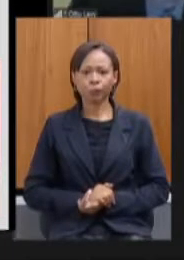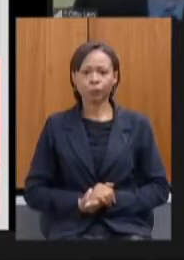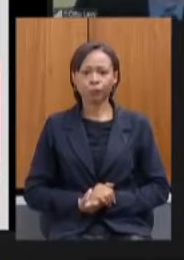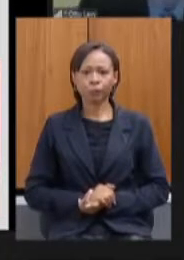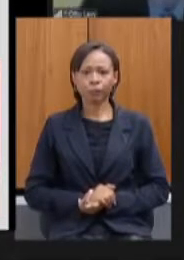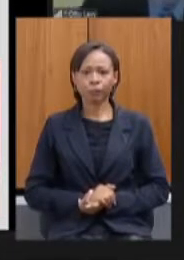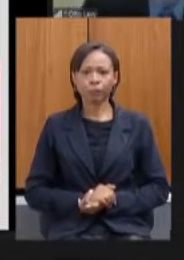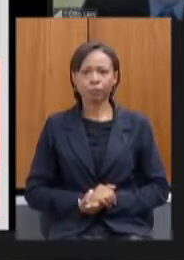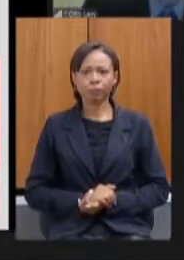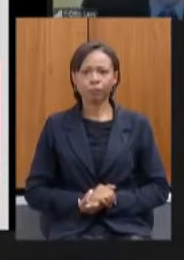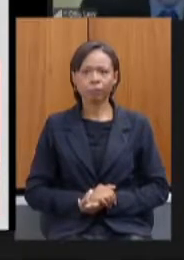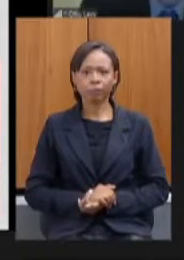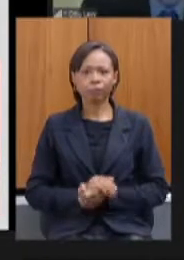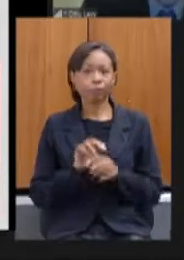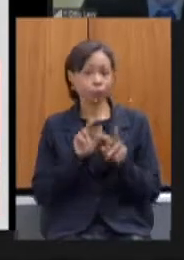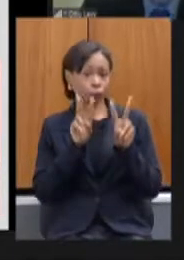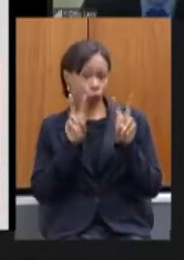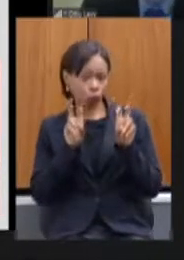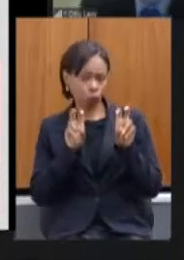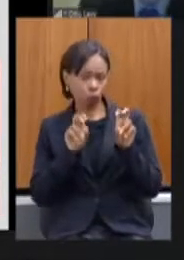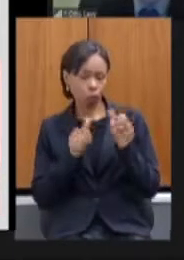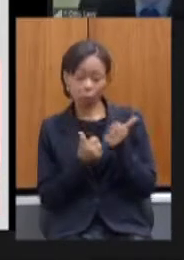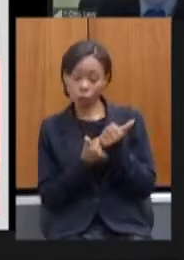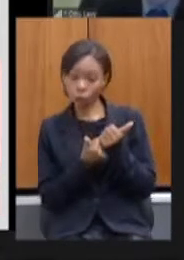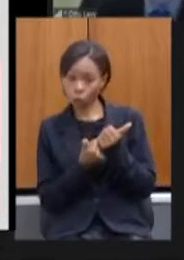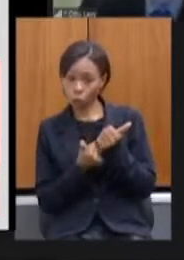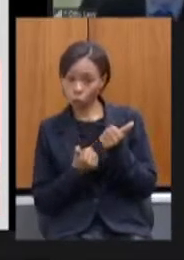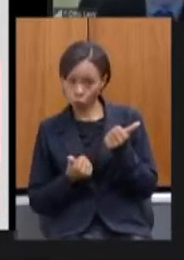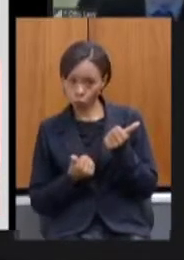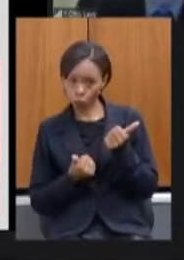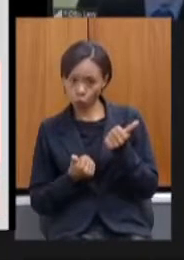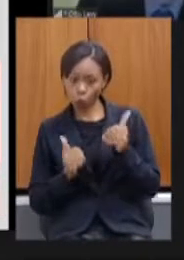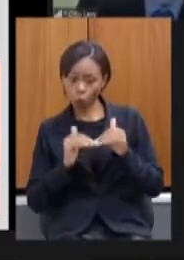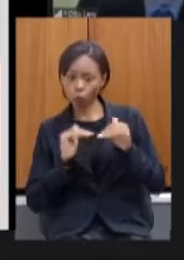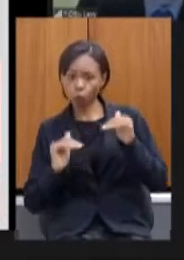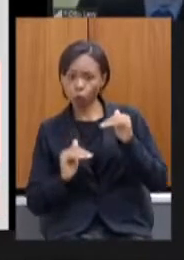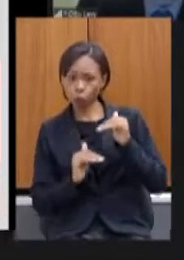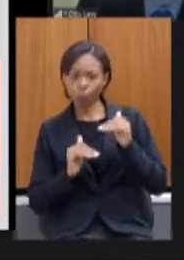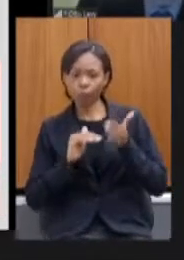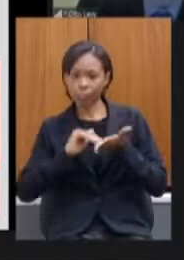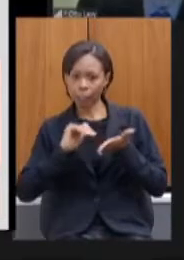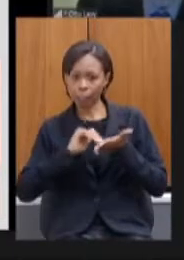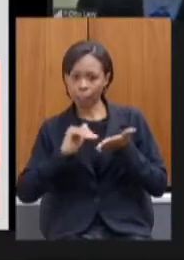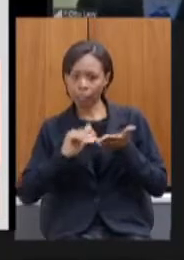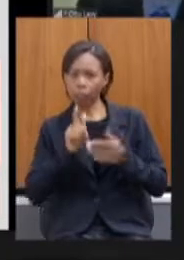com relação a subsecretaria de gestão de pessoas também no combate a covid